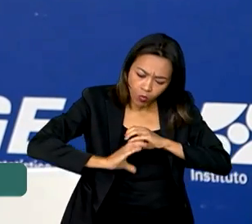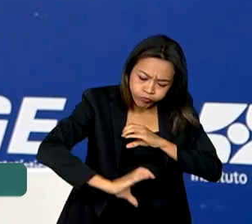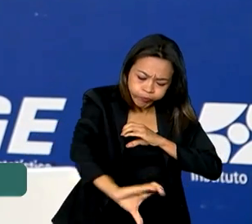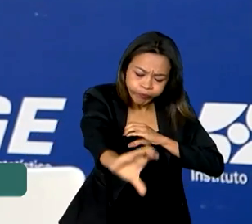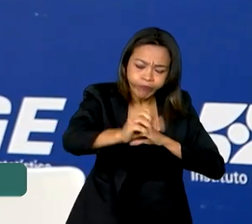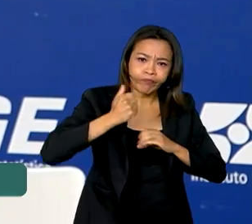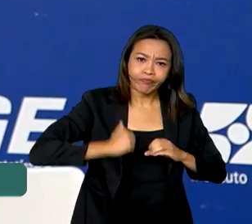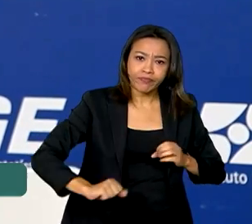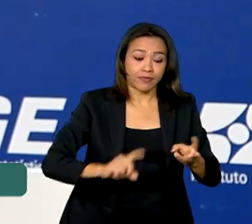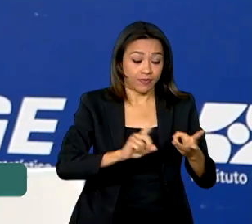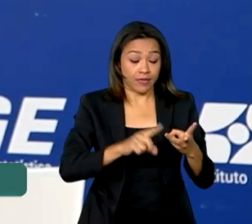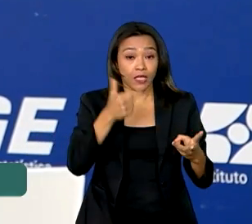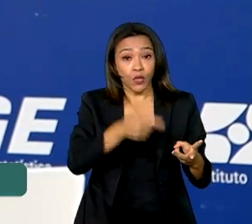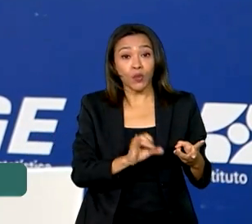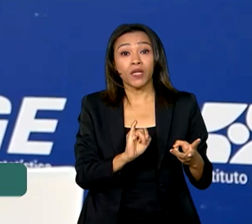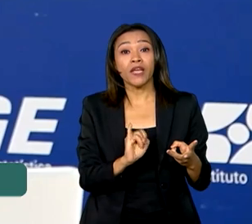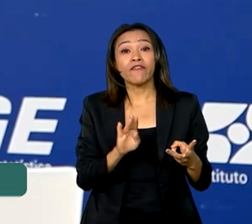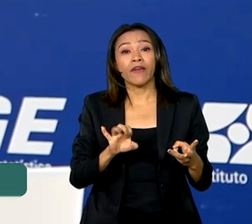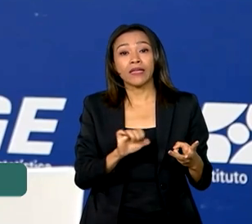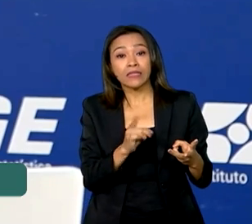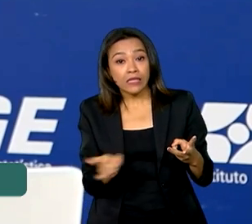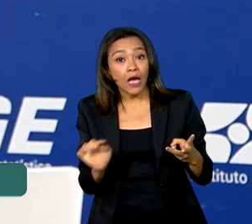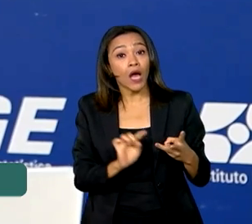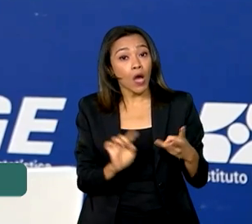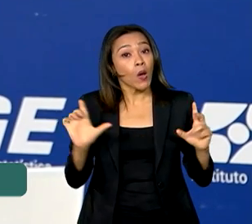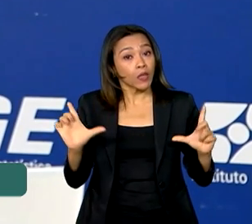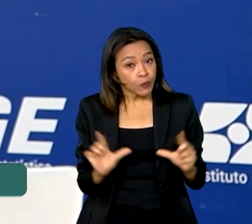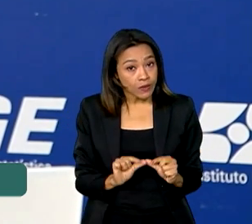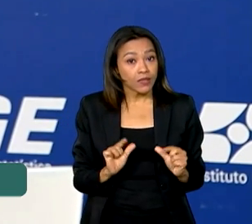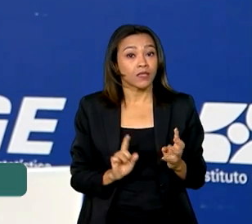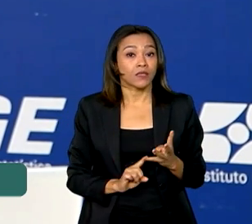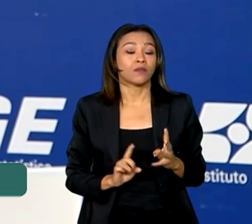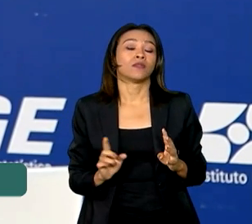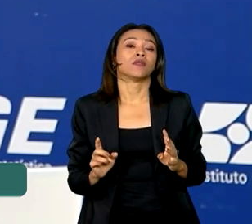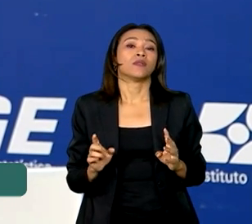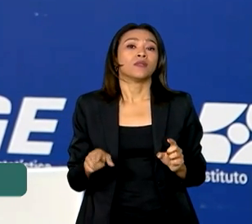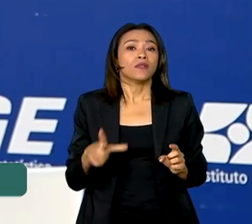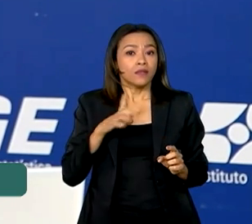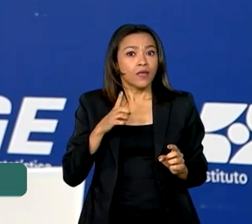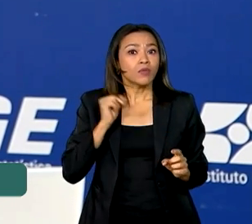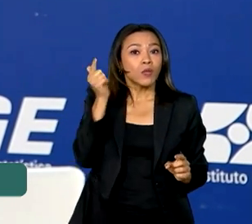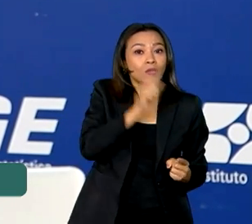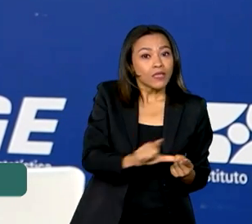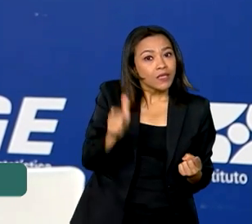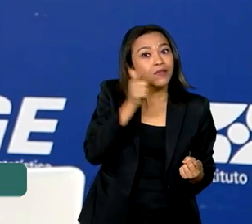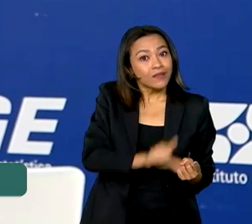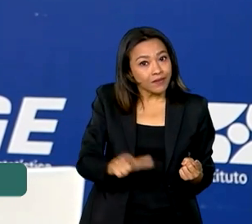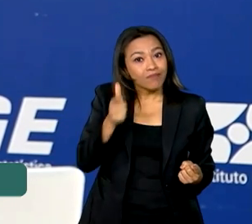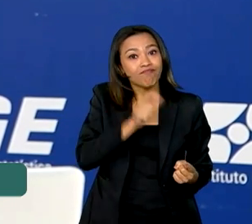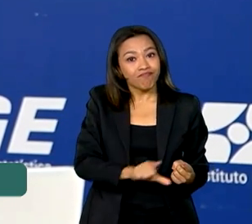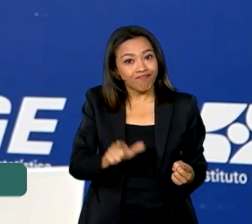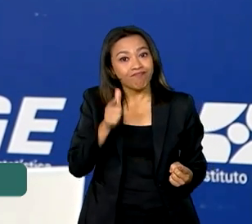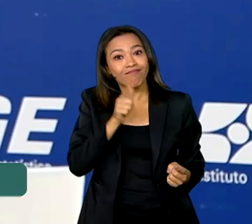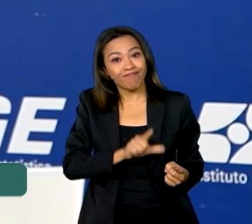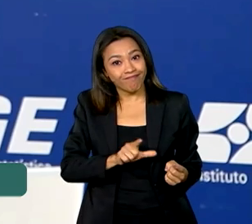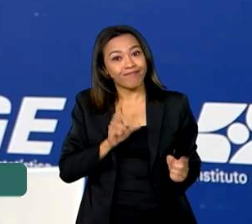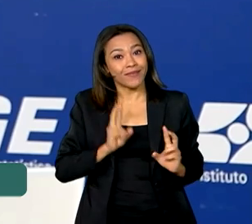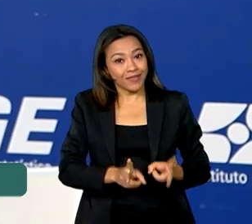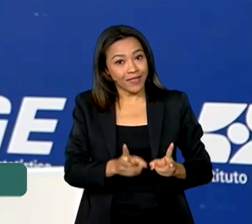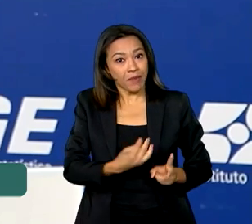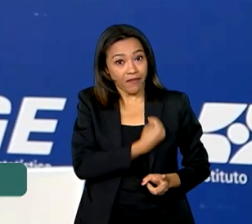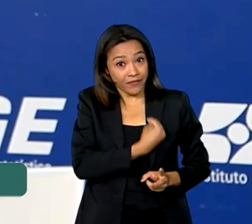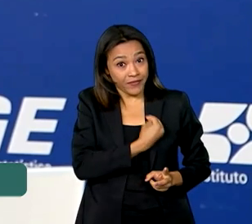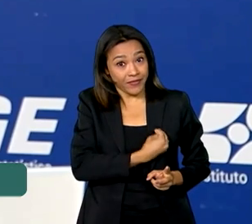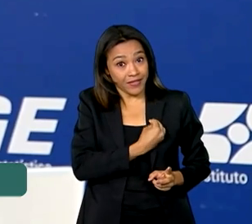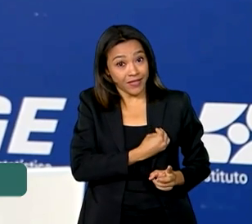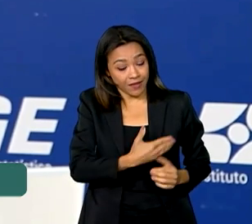infecções. Então a gente tem uma redução da mortalidade infantil, que a gente continua tendo, e a gente tem ganhos em todo o período de vida. E